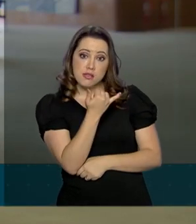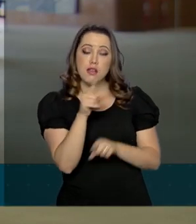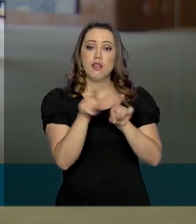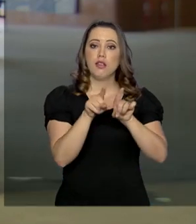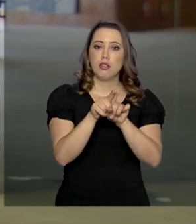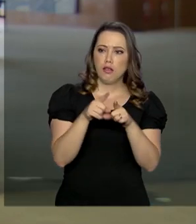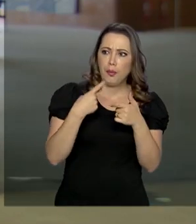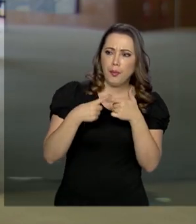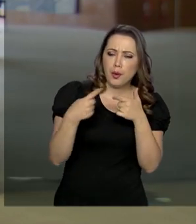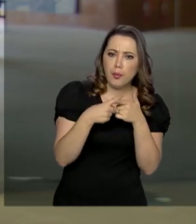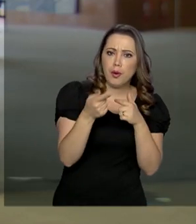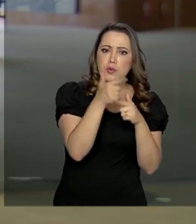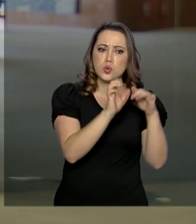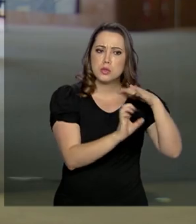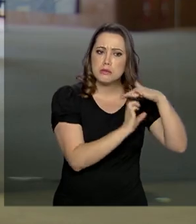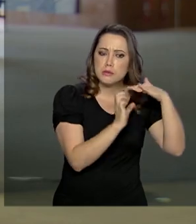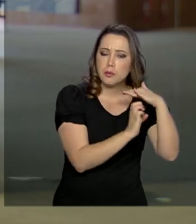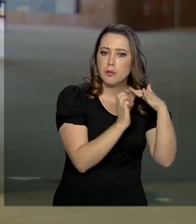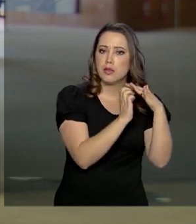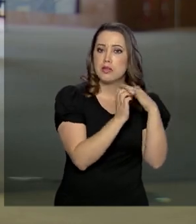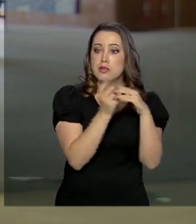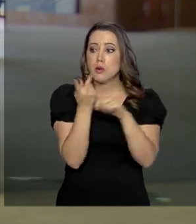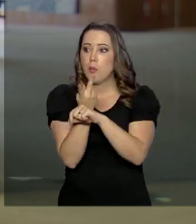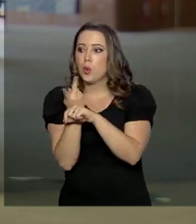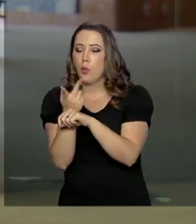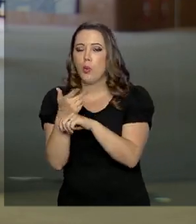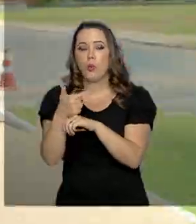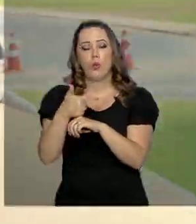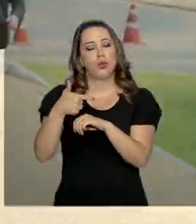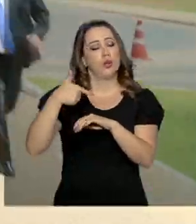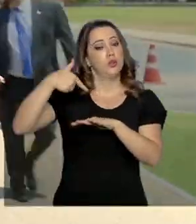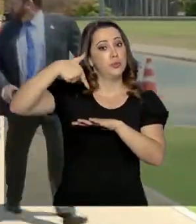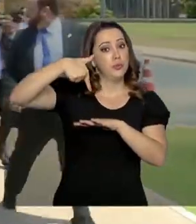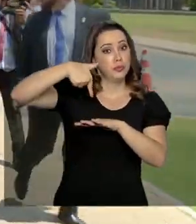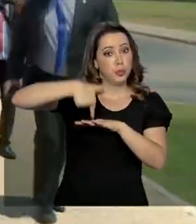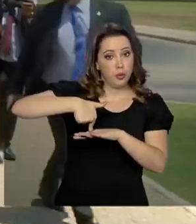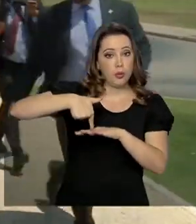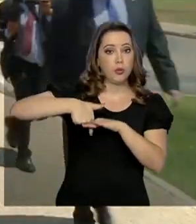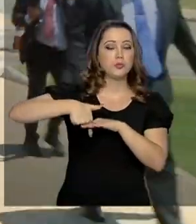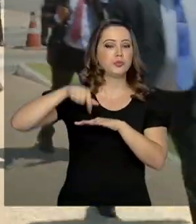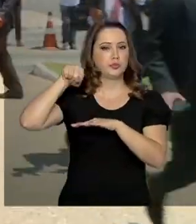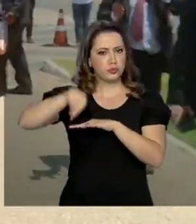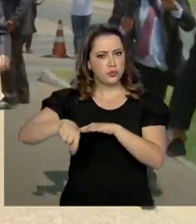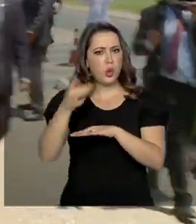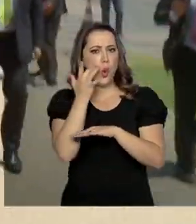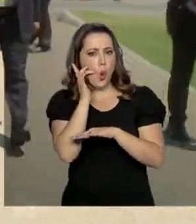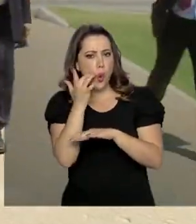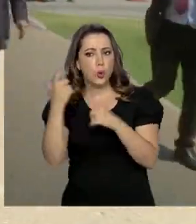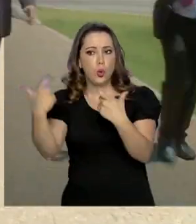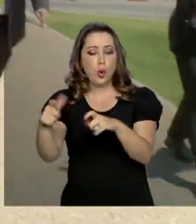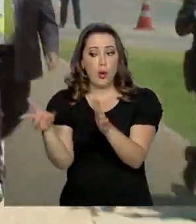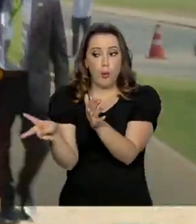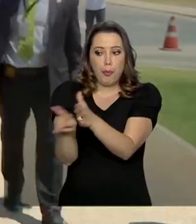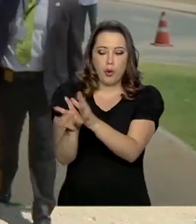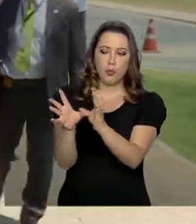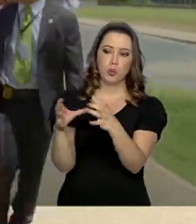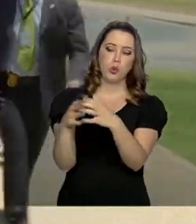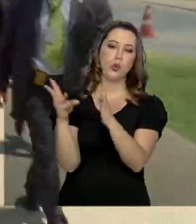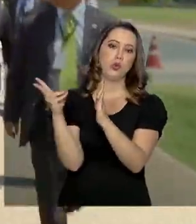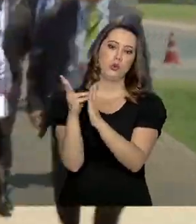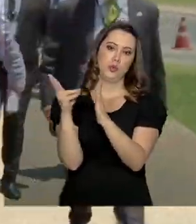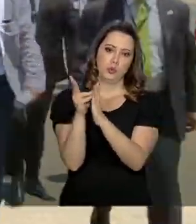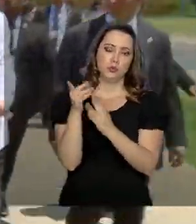áreas indígenas demarcadas. Quebrando o protocolo, o presidente desceu até o térreo do Palácio do Planalto para